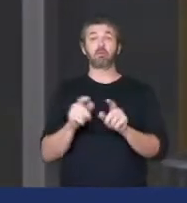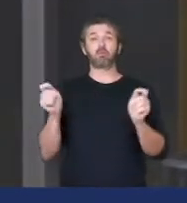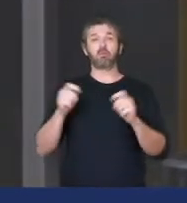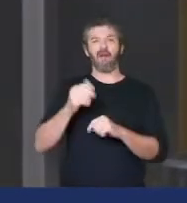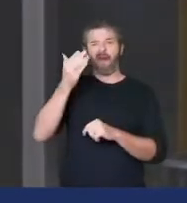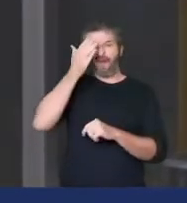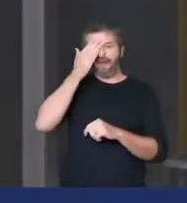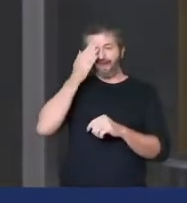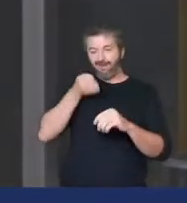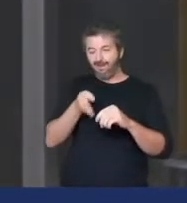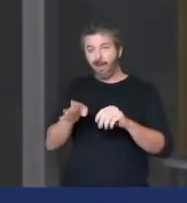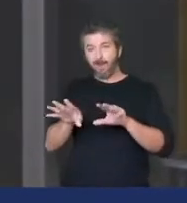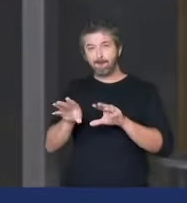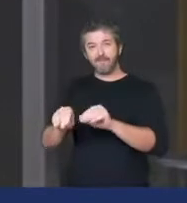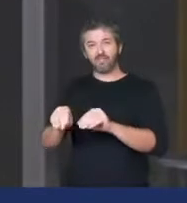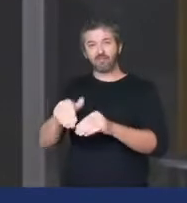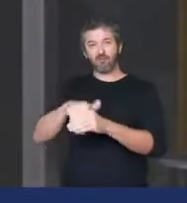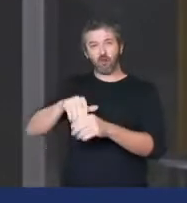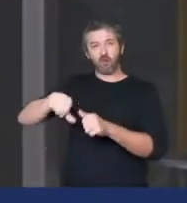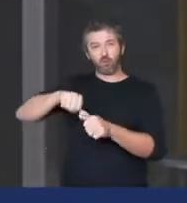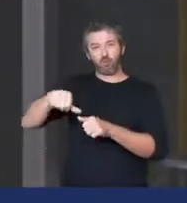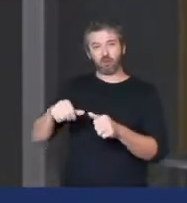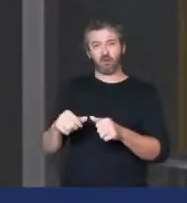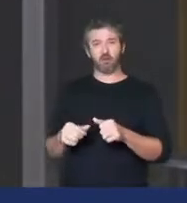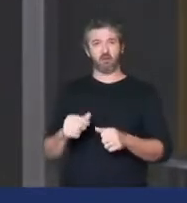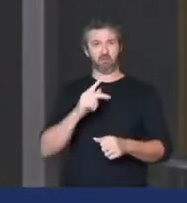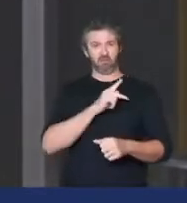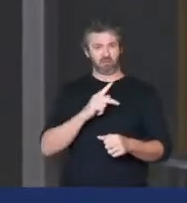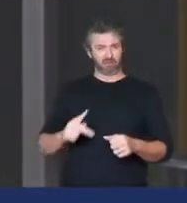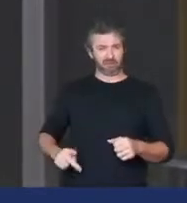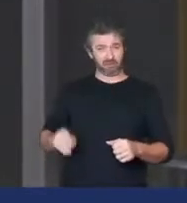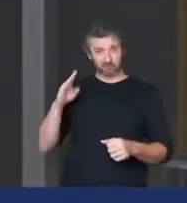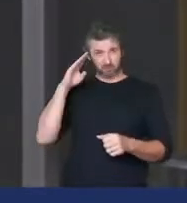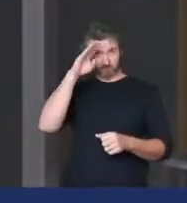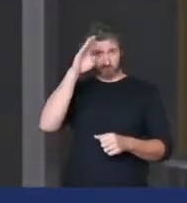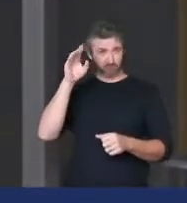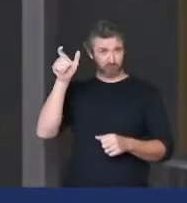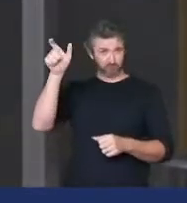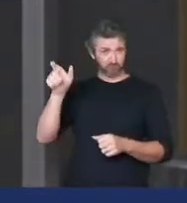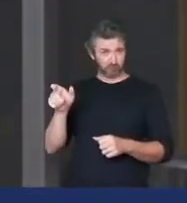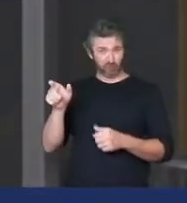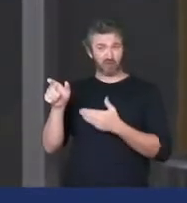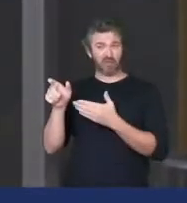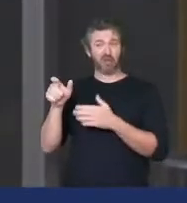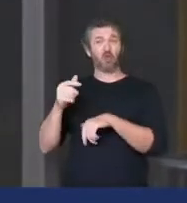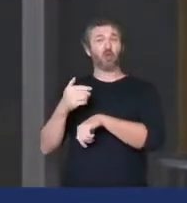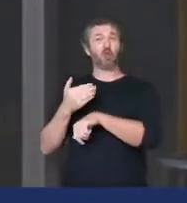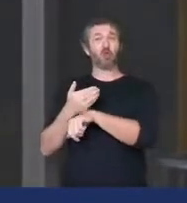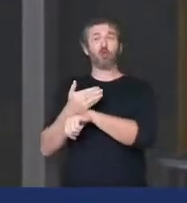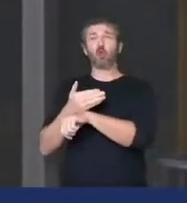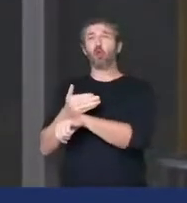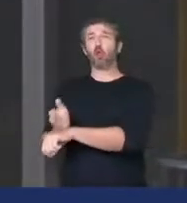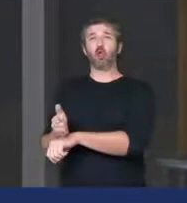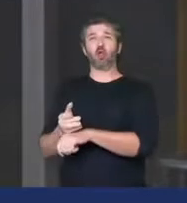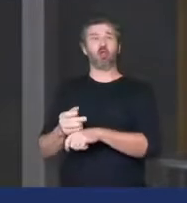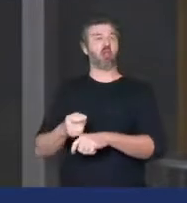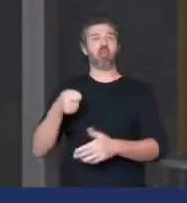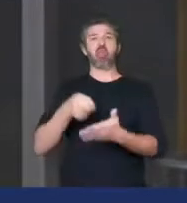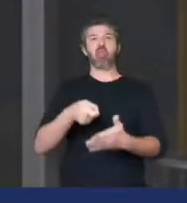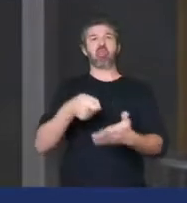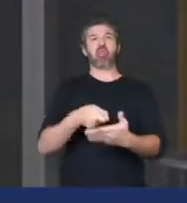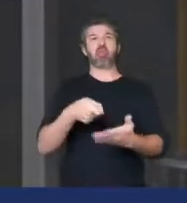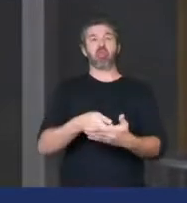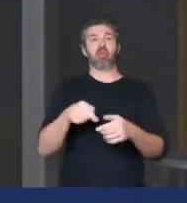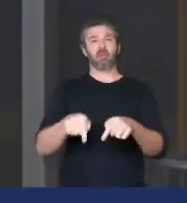alterar o resultado. O presidente da república, Bolsonaro, fica o tempo todo agitando essa questão.